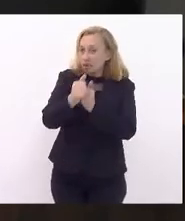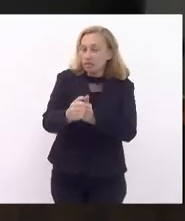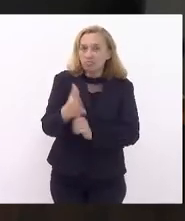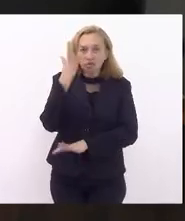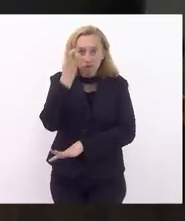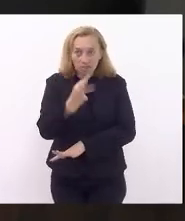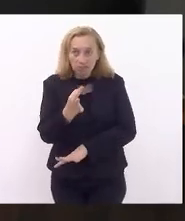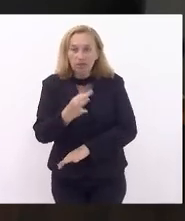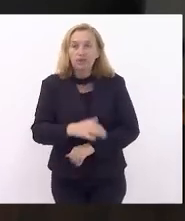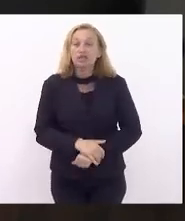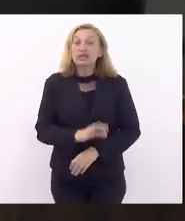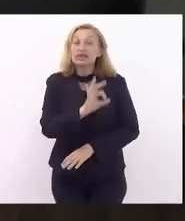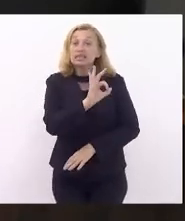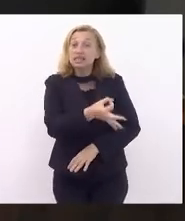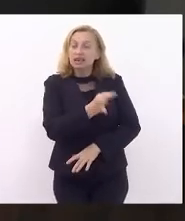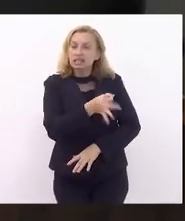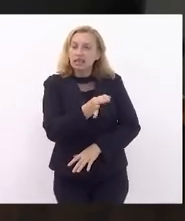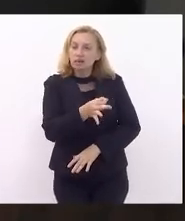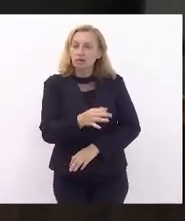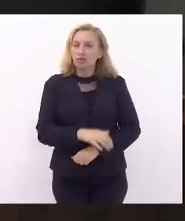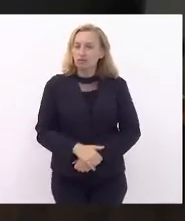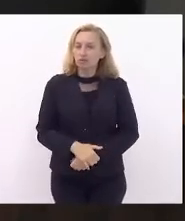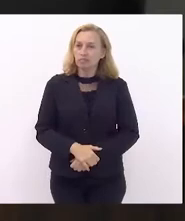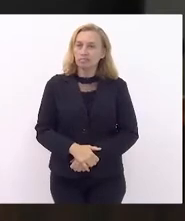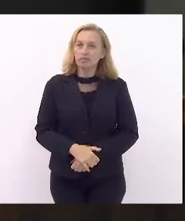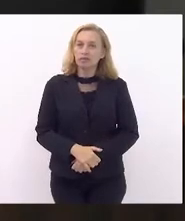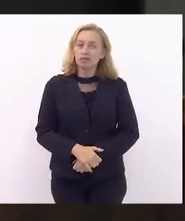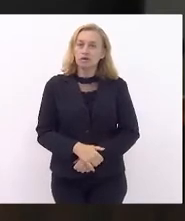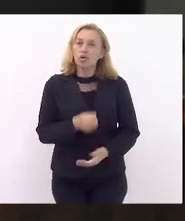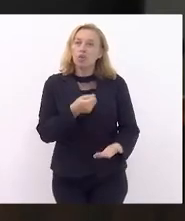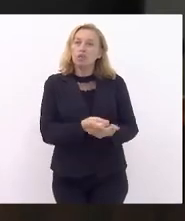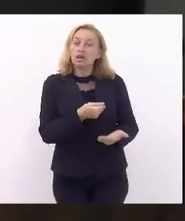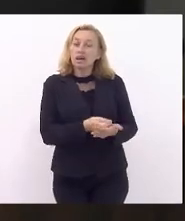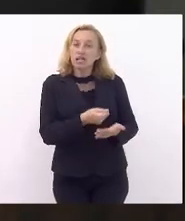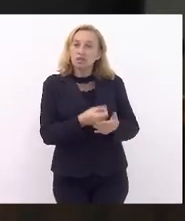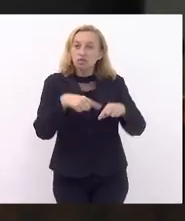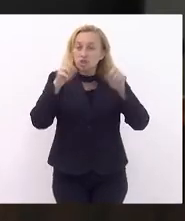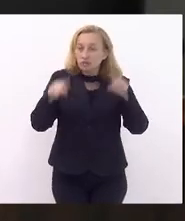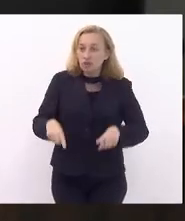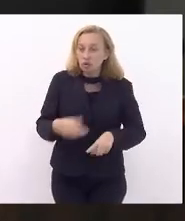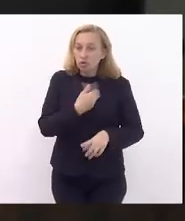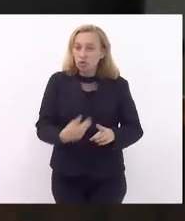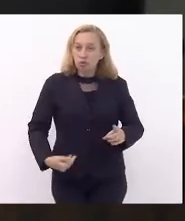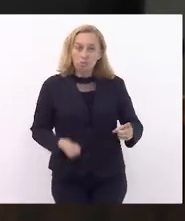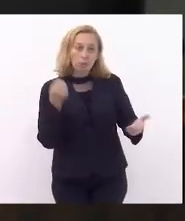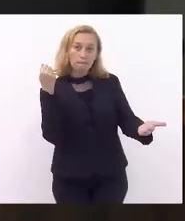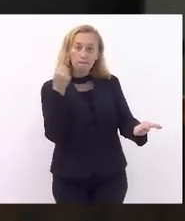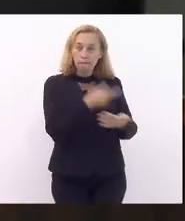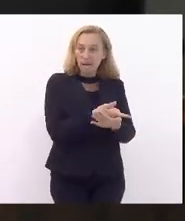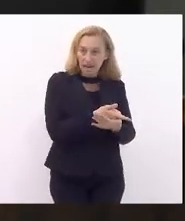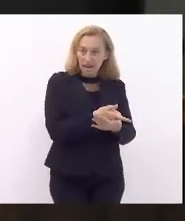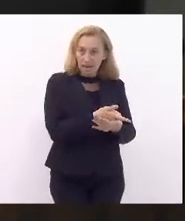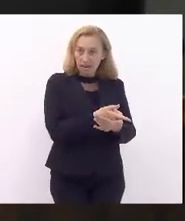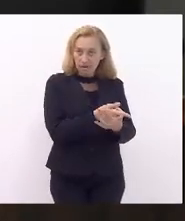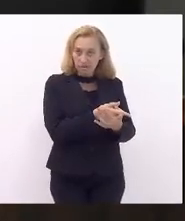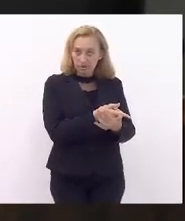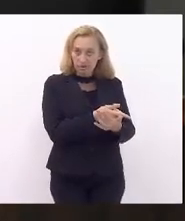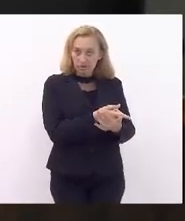não sabe. É justamente aquela obrigação que o servidor tem de pagar a contribuição. E quando ele